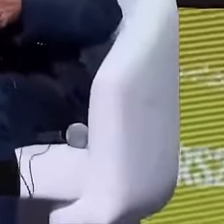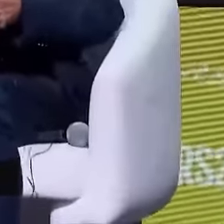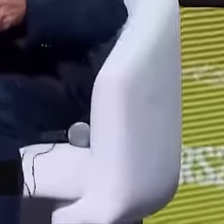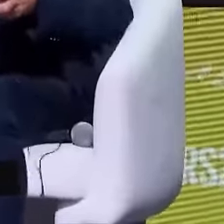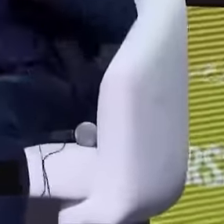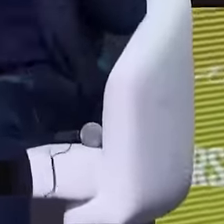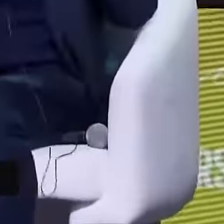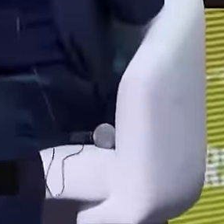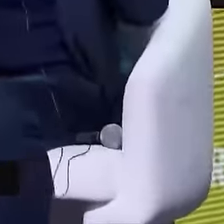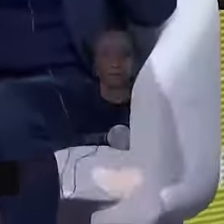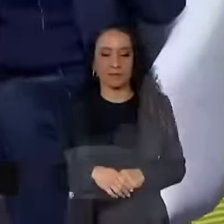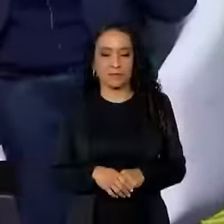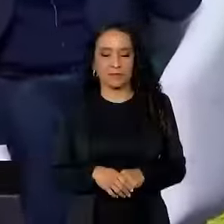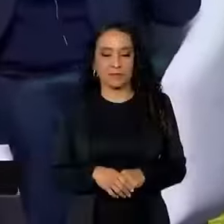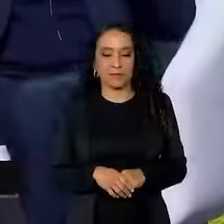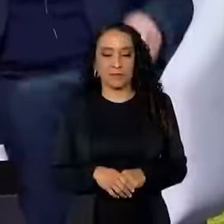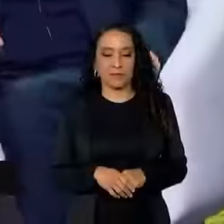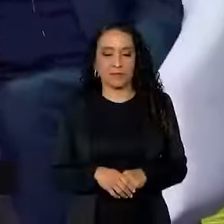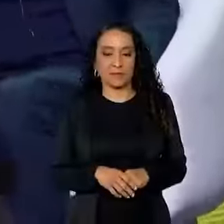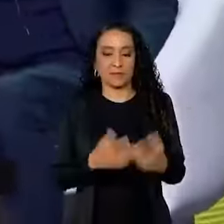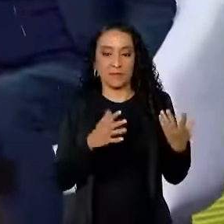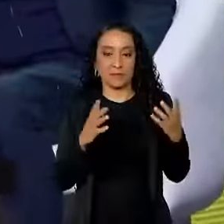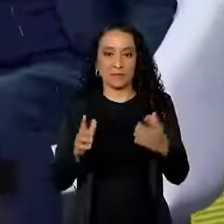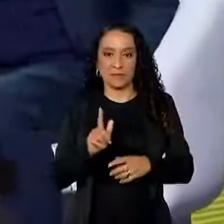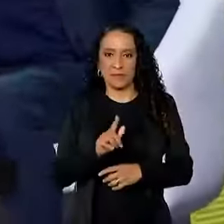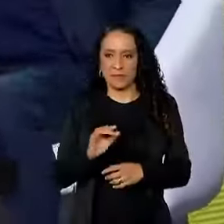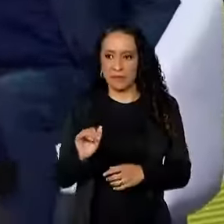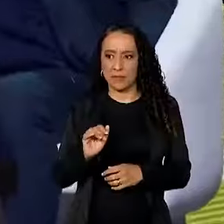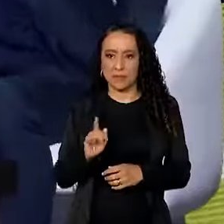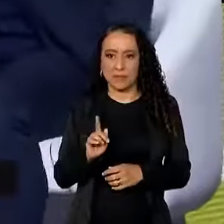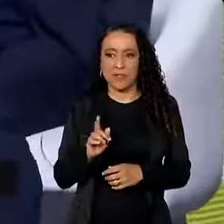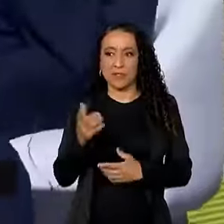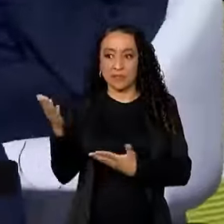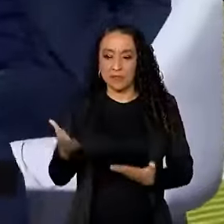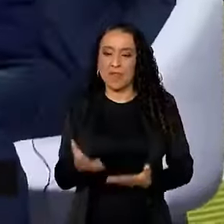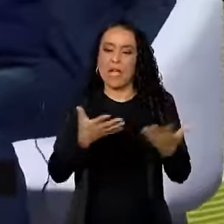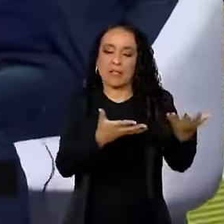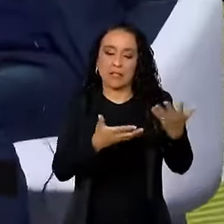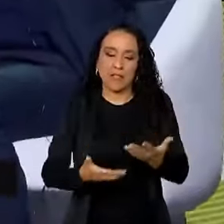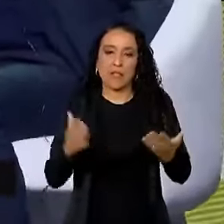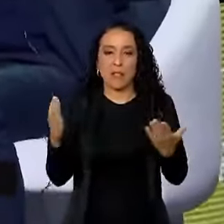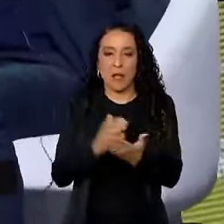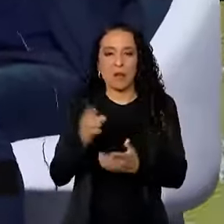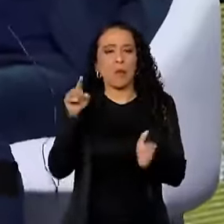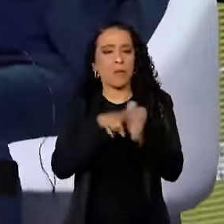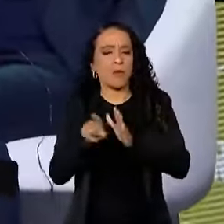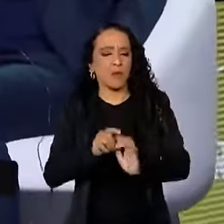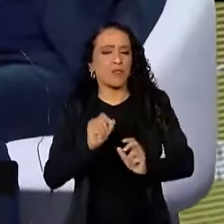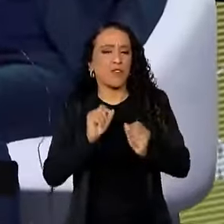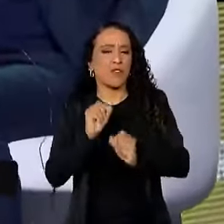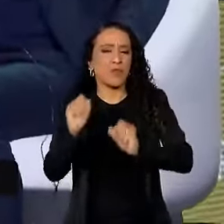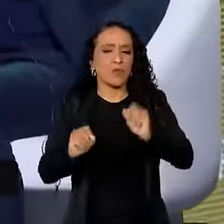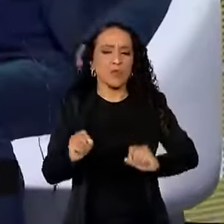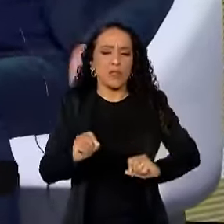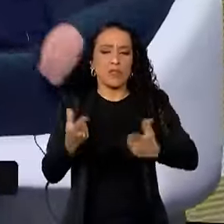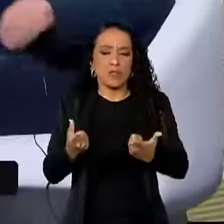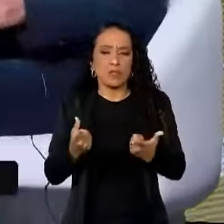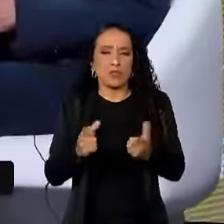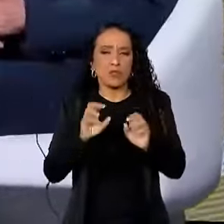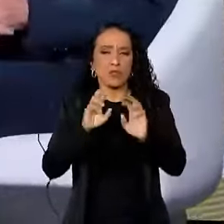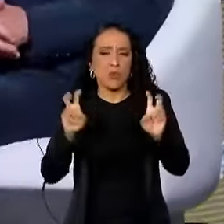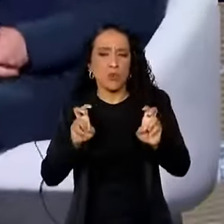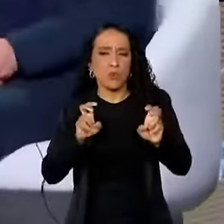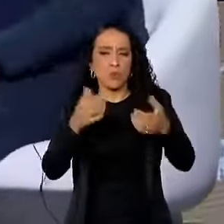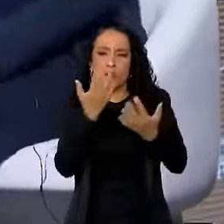Parabéns sobre o prêmio Bill e você ter aceitado algumas perguntas. O que você fez pela subnutrição